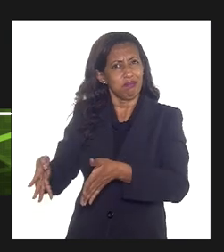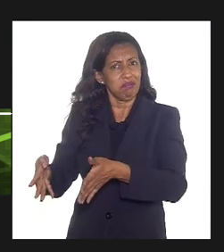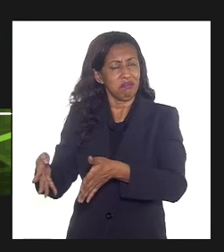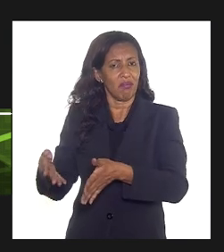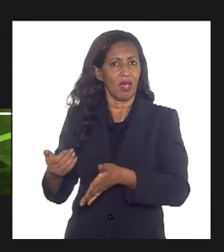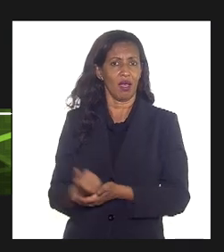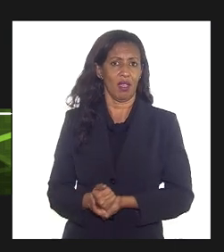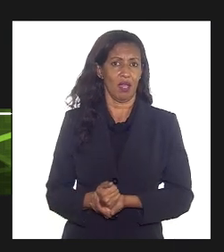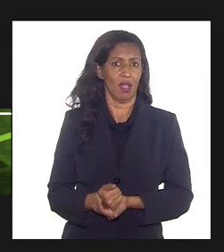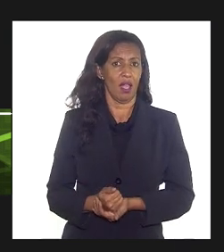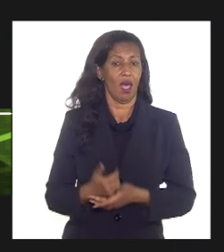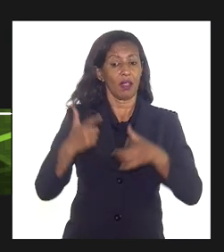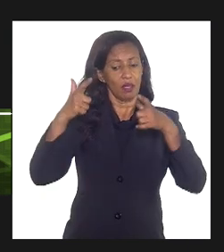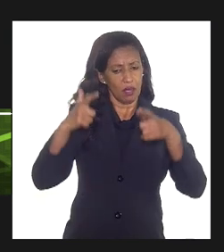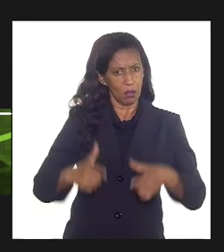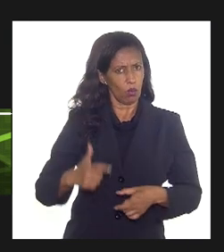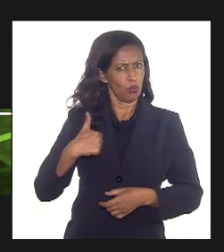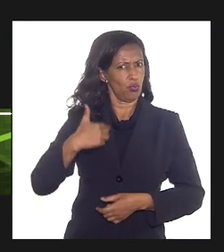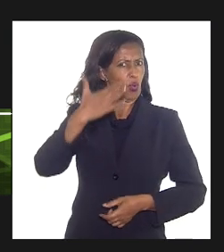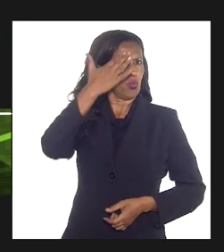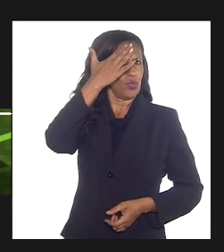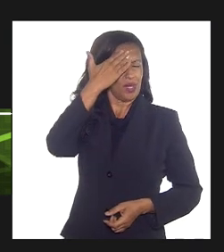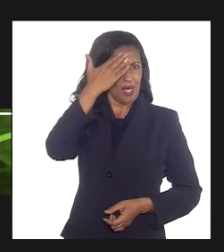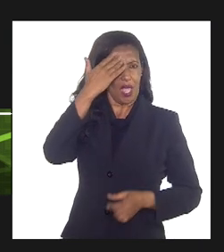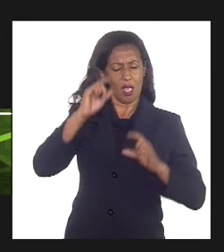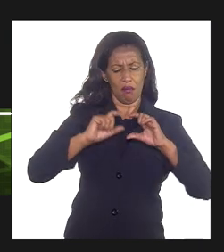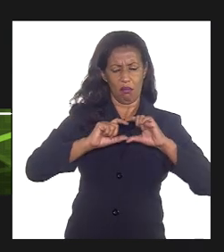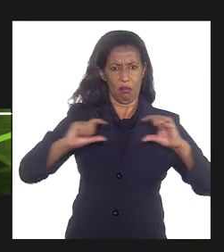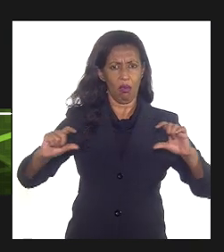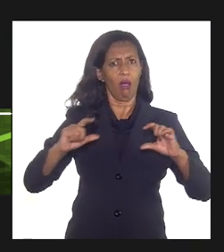a RAMP 12 ela traz esse endereçamento